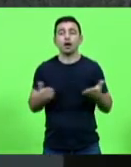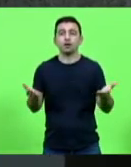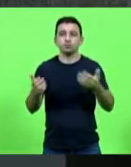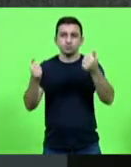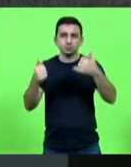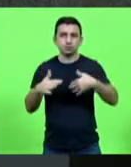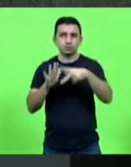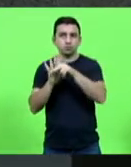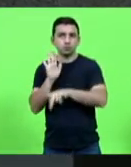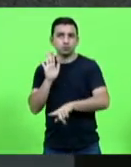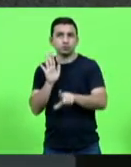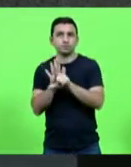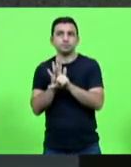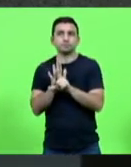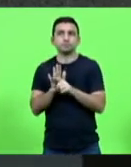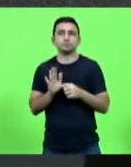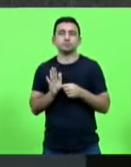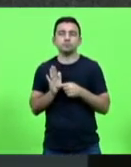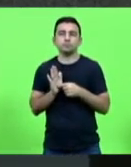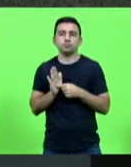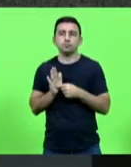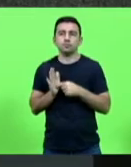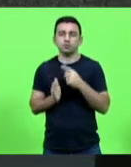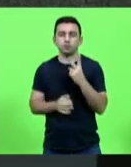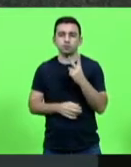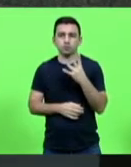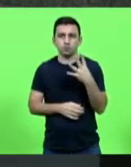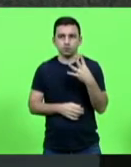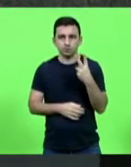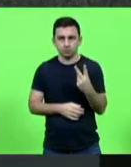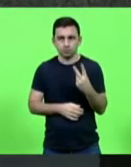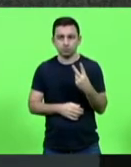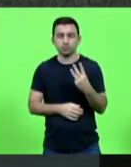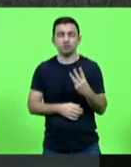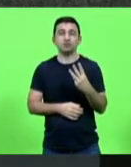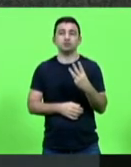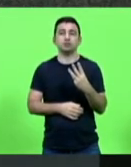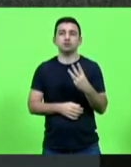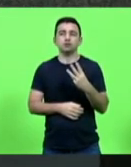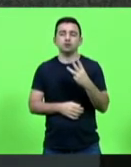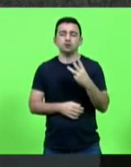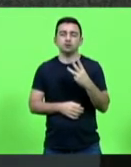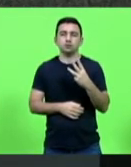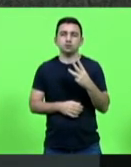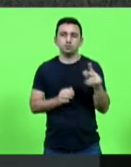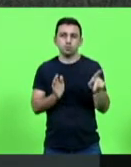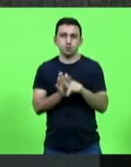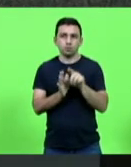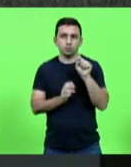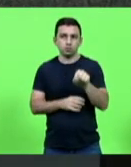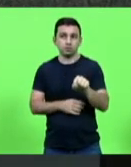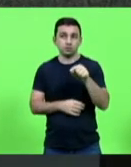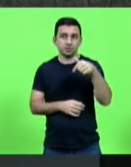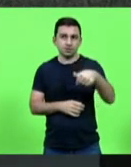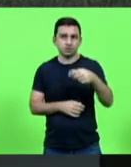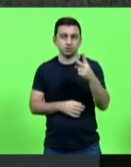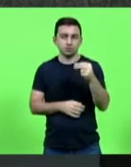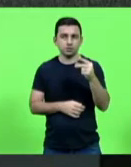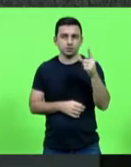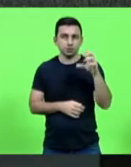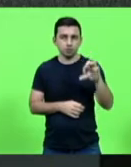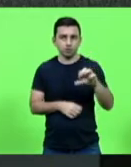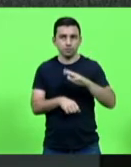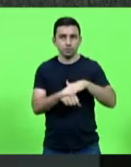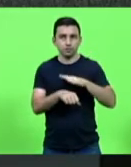243.7, de autoria do eminente